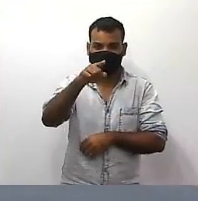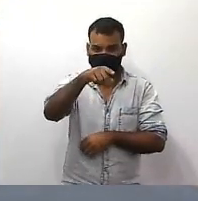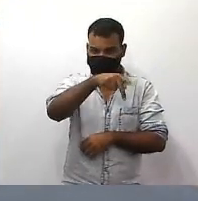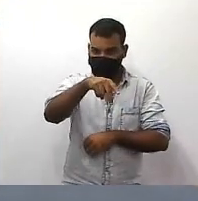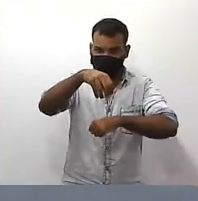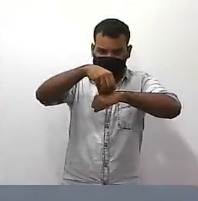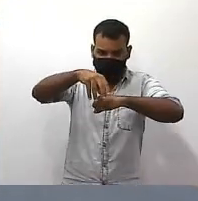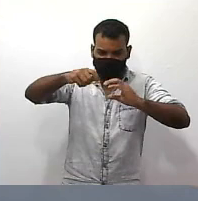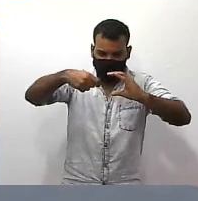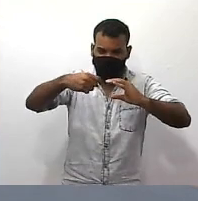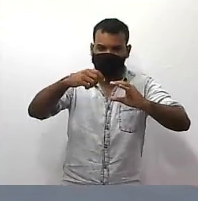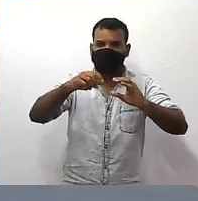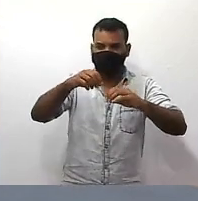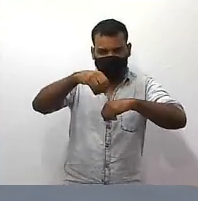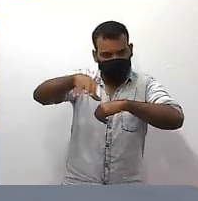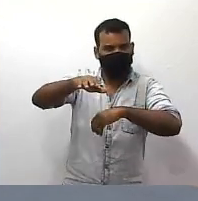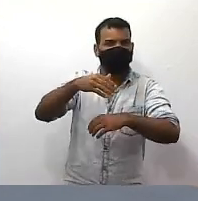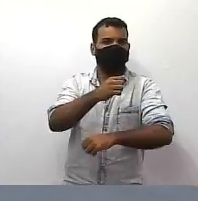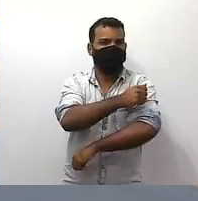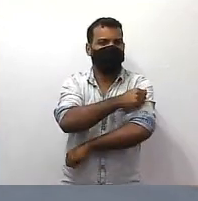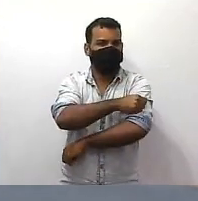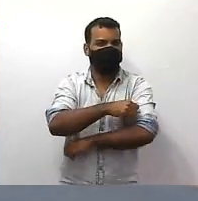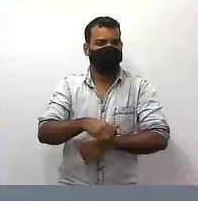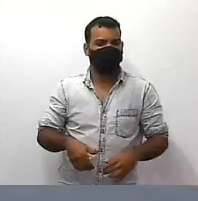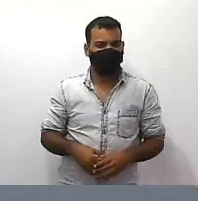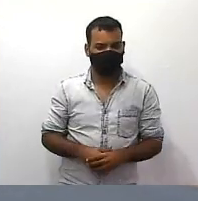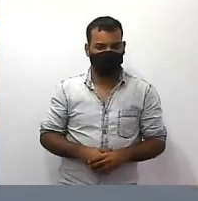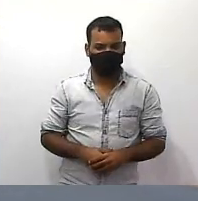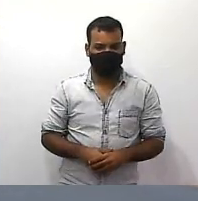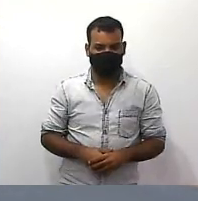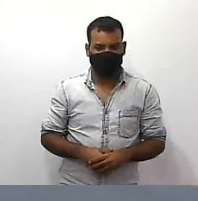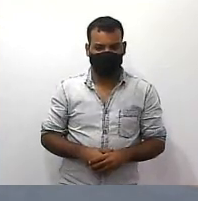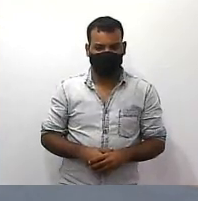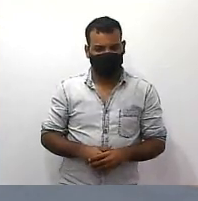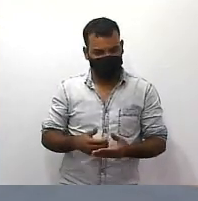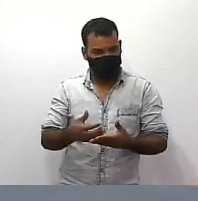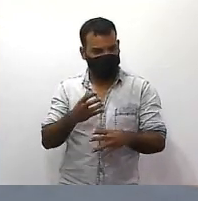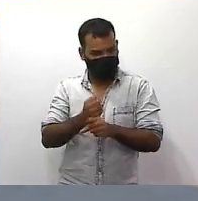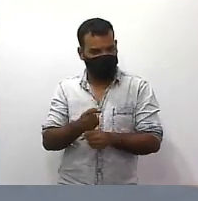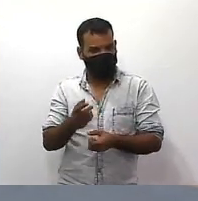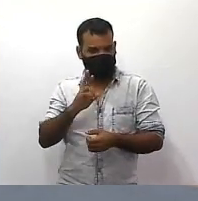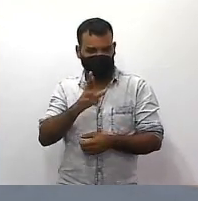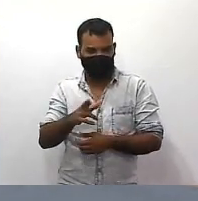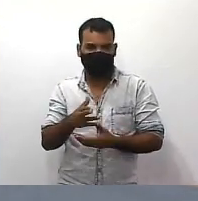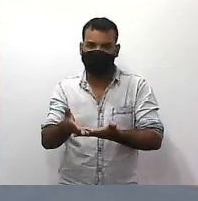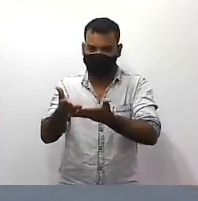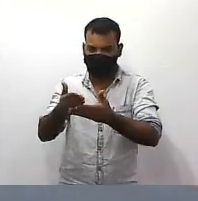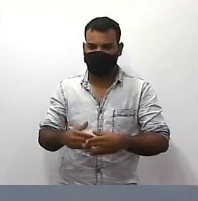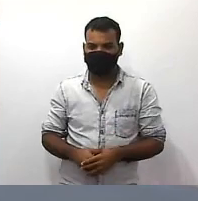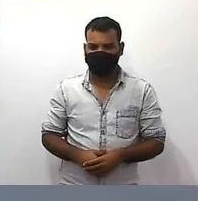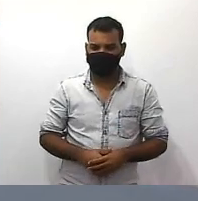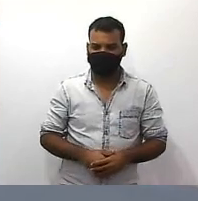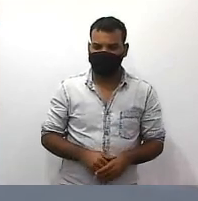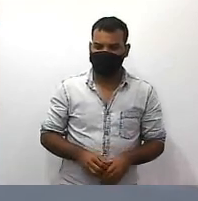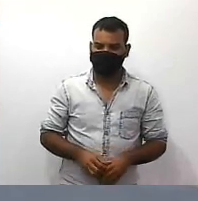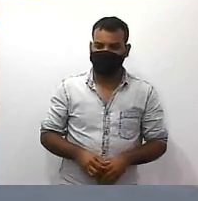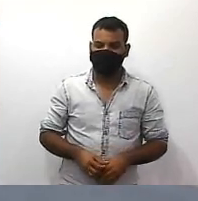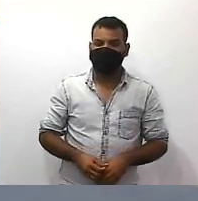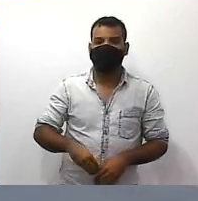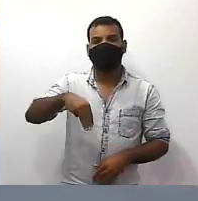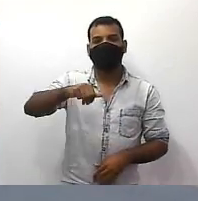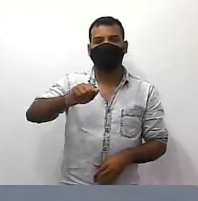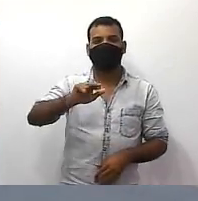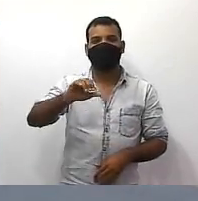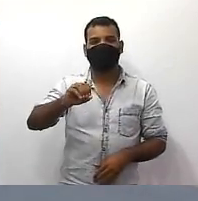videoaulas pros seus alunos dá um pontinho aí pra ele resolver esse desafio professor ajuda aí vamos lá? Mari Aragão brigadão pela